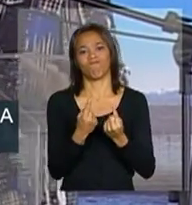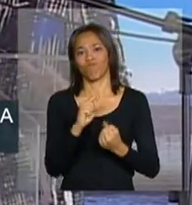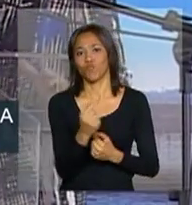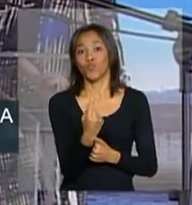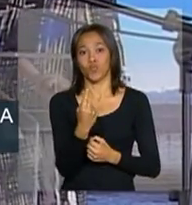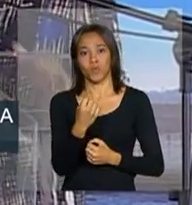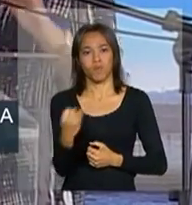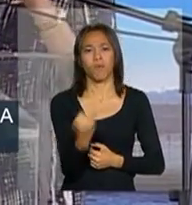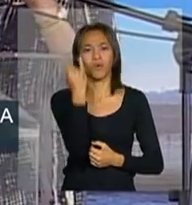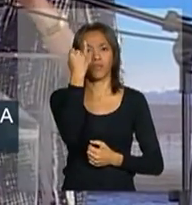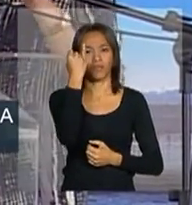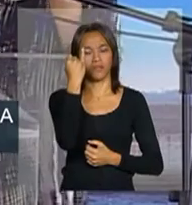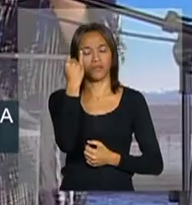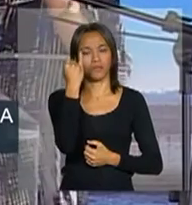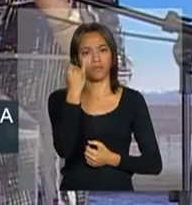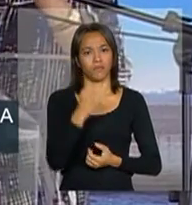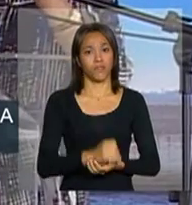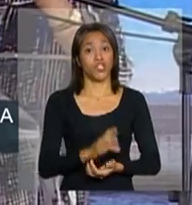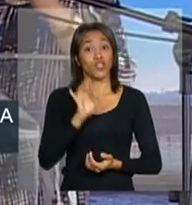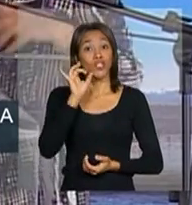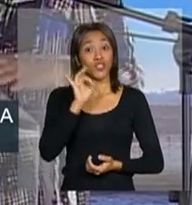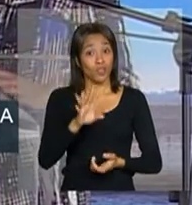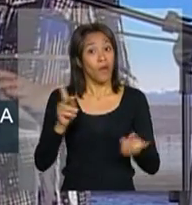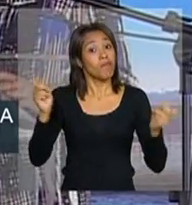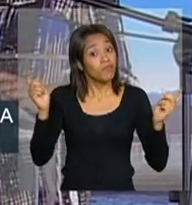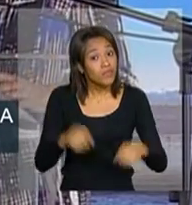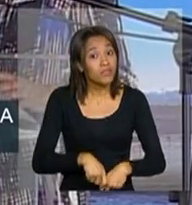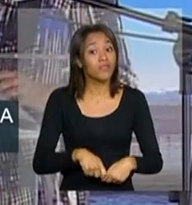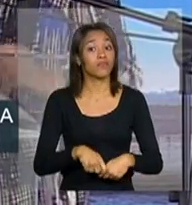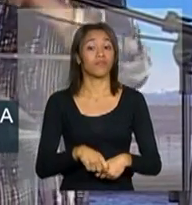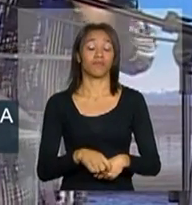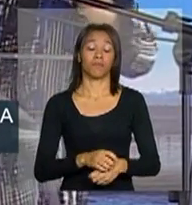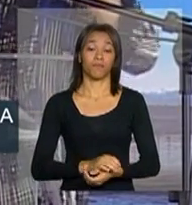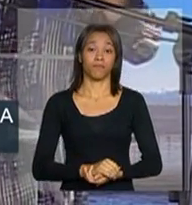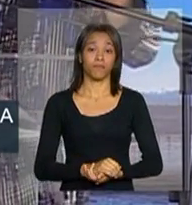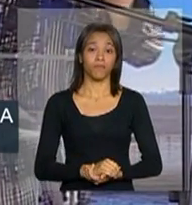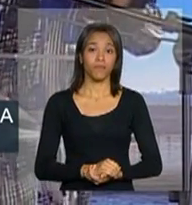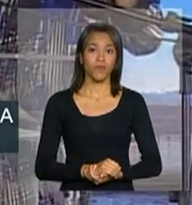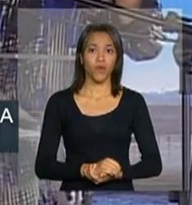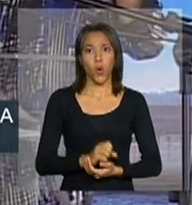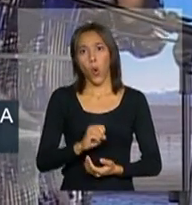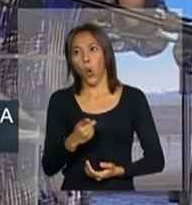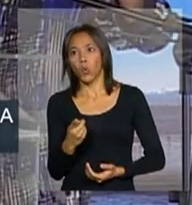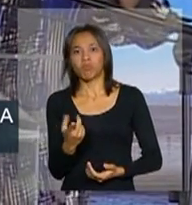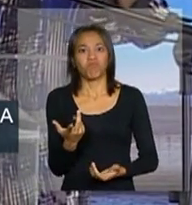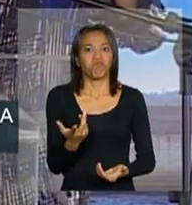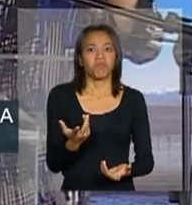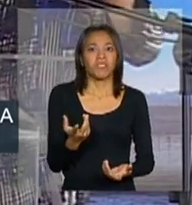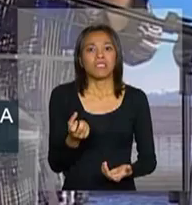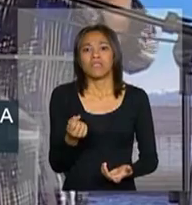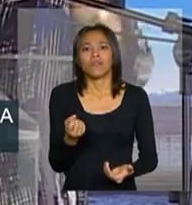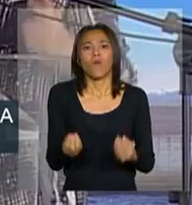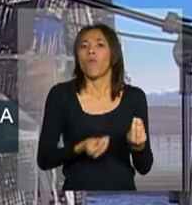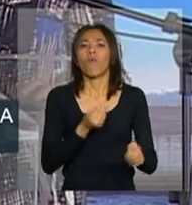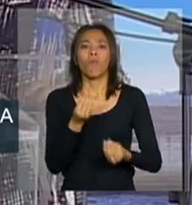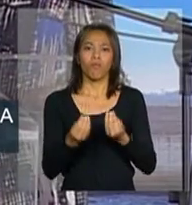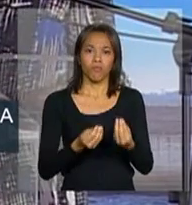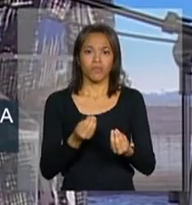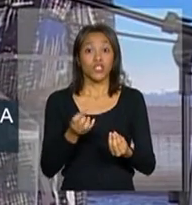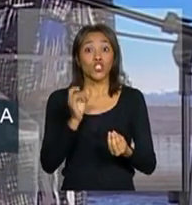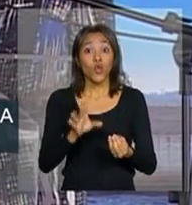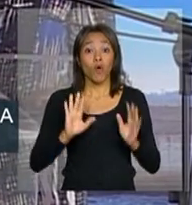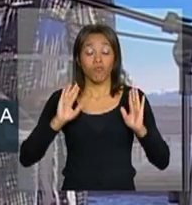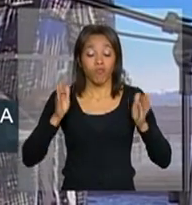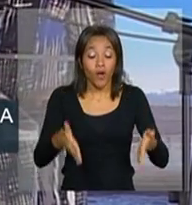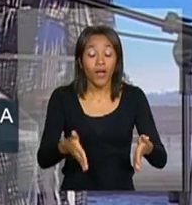Não tem, aliás, só tem sentido ou não tem sentido a não ser que seja para